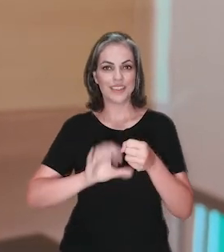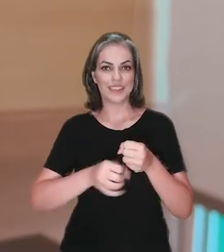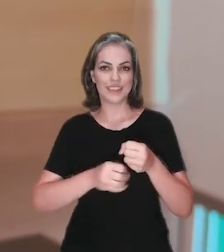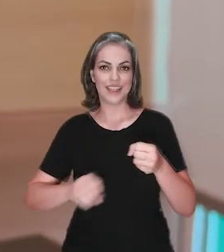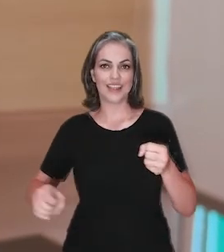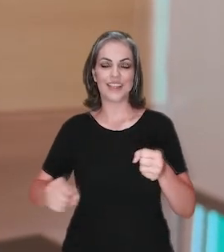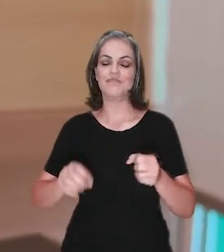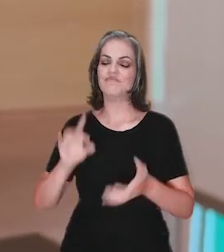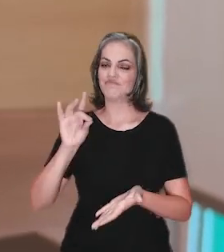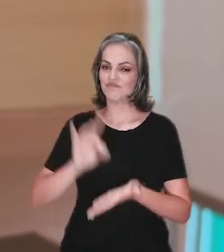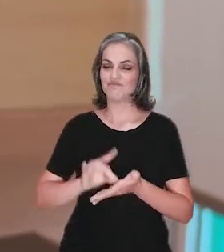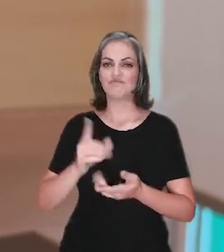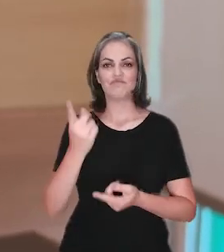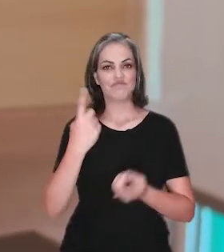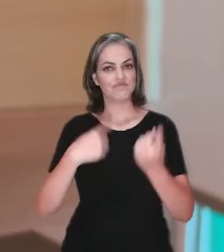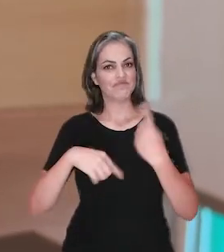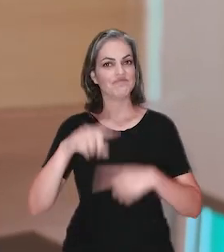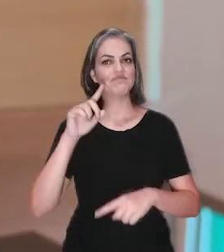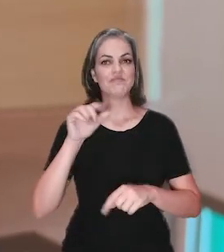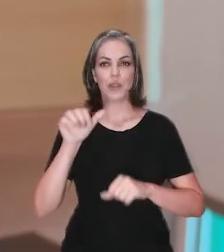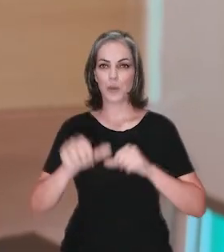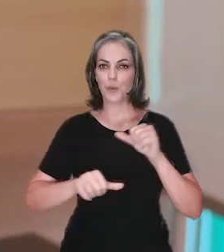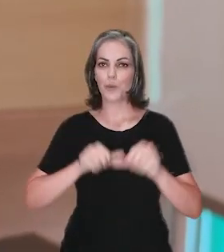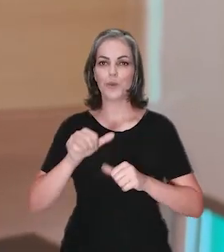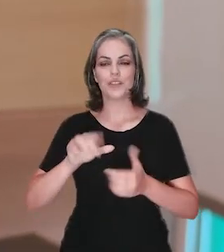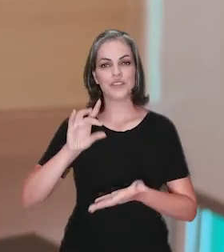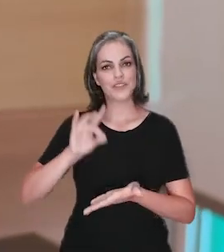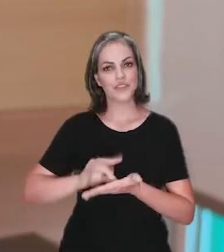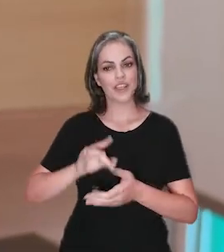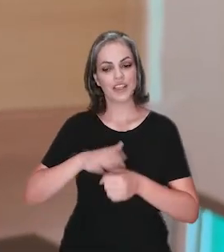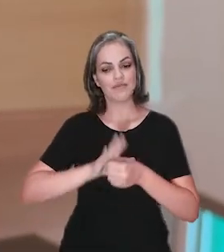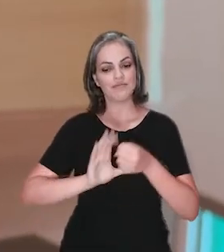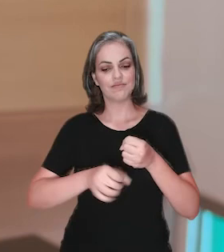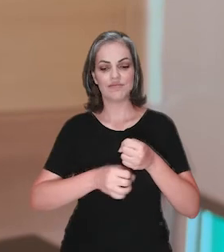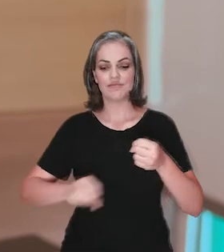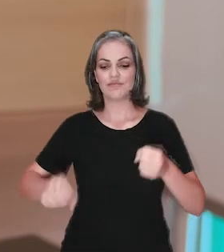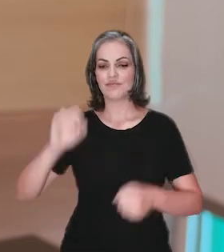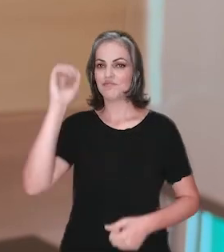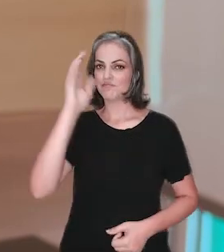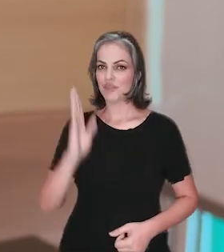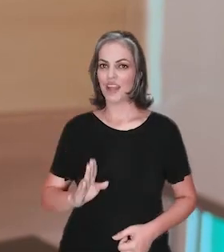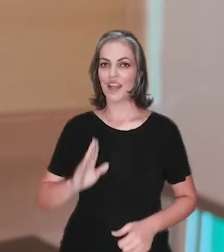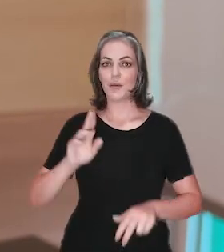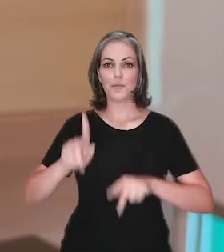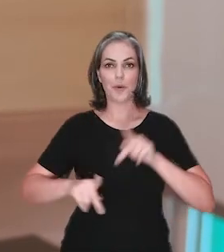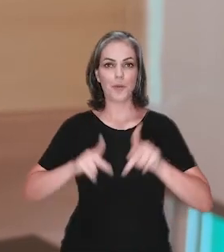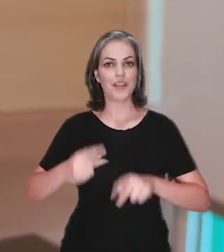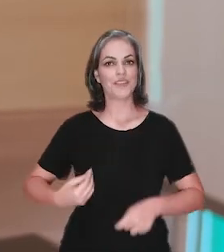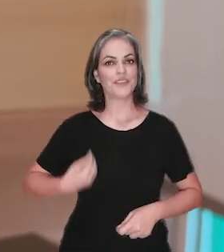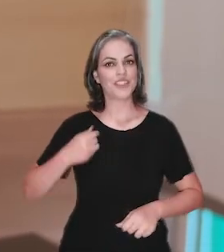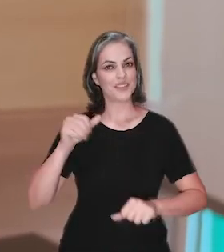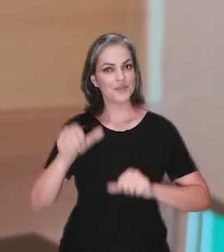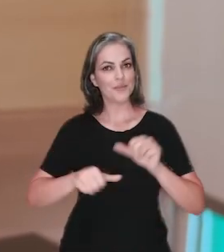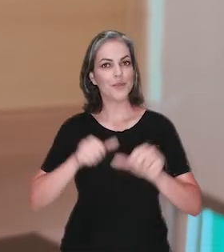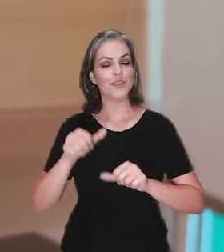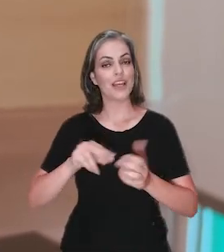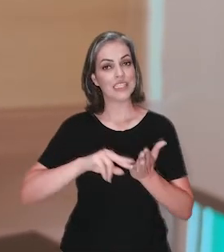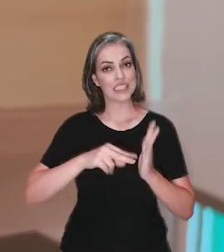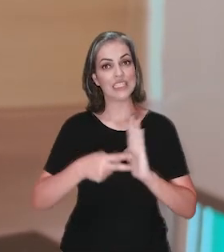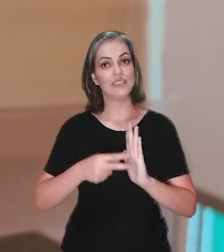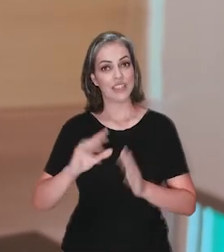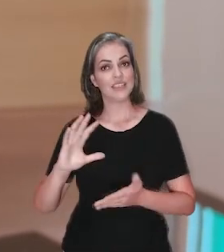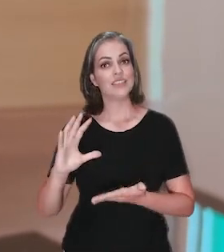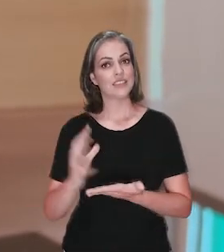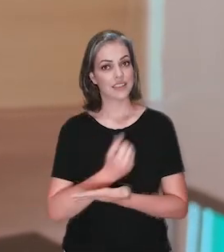Saneamento, que realmente tem transformado, tem feito uma revolução no saneamento brasileiro e transformado a vida das pessoas. E salvando